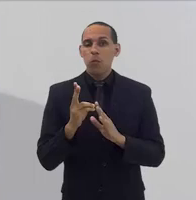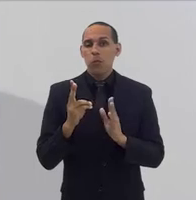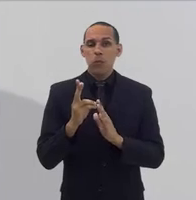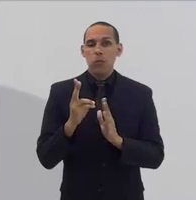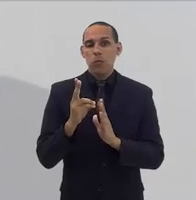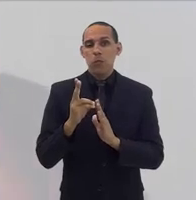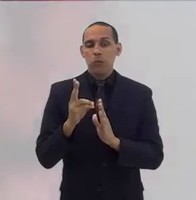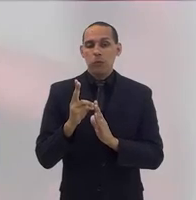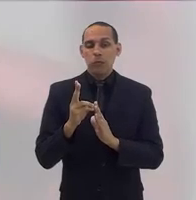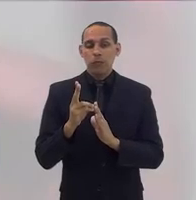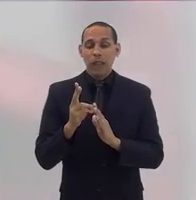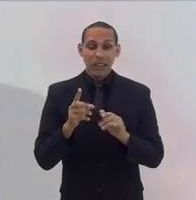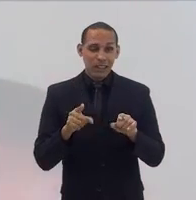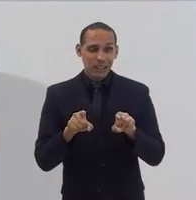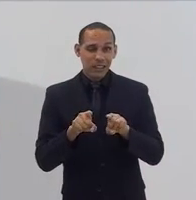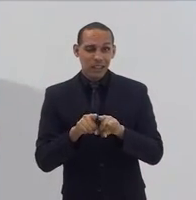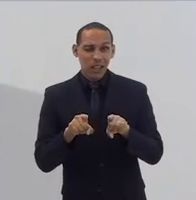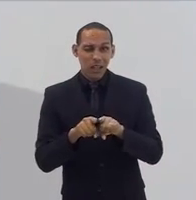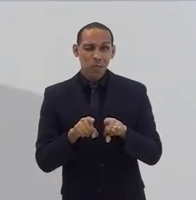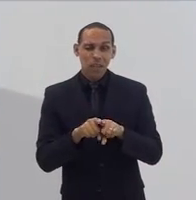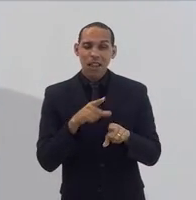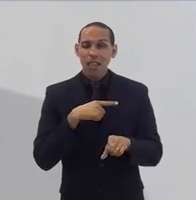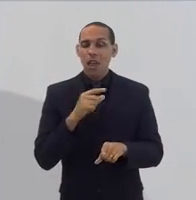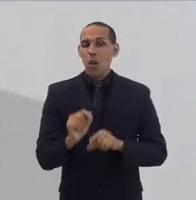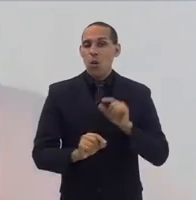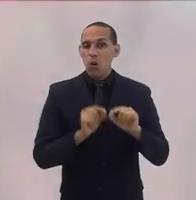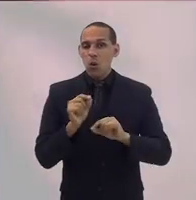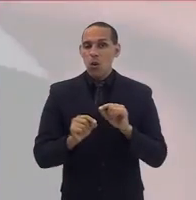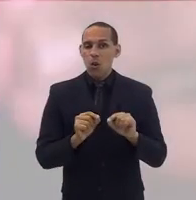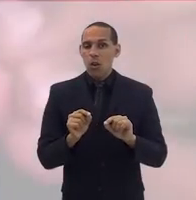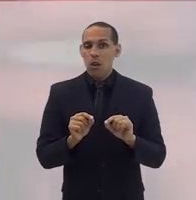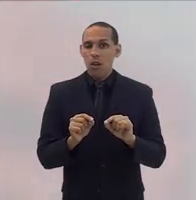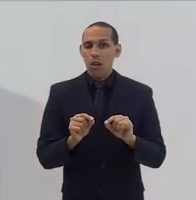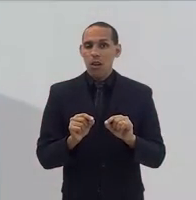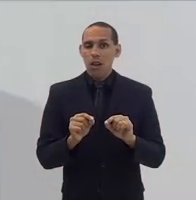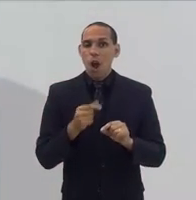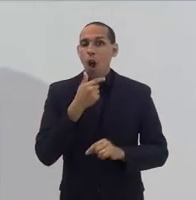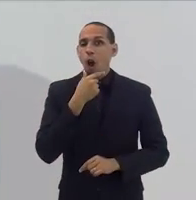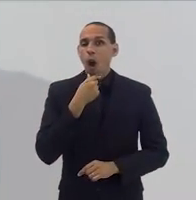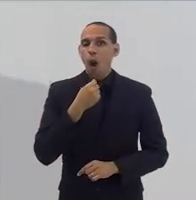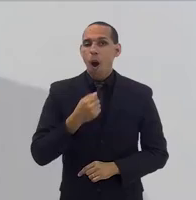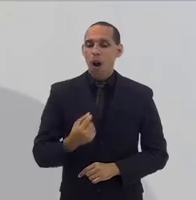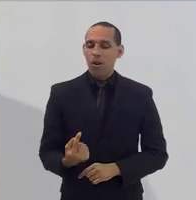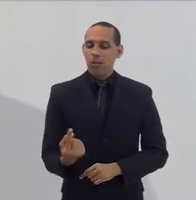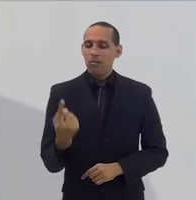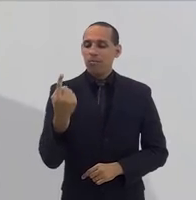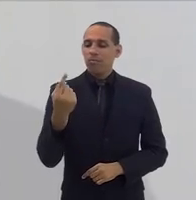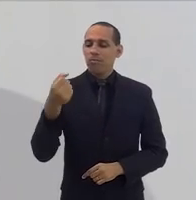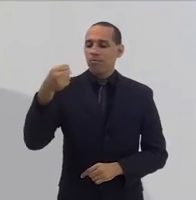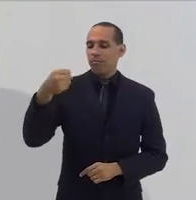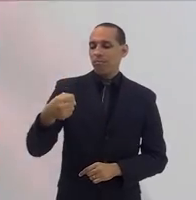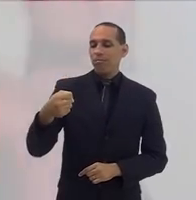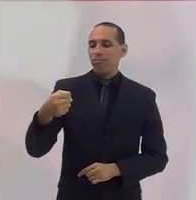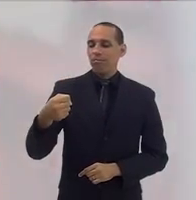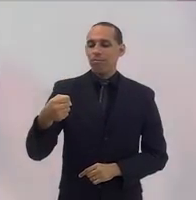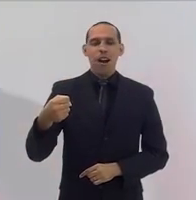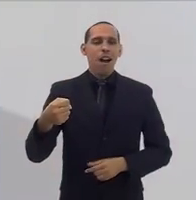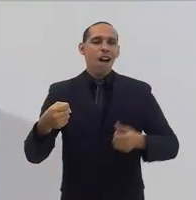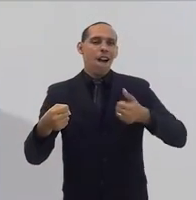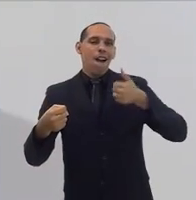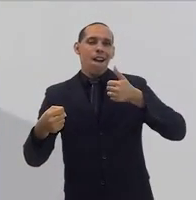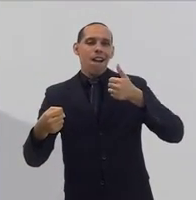tempo, você tem uma lógica que confere poder e autoridade à figura do homem. Quantas